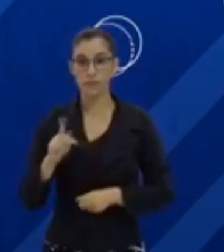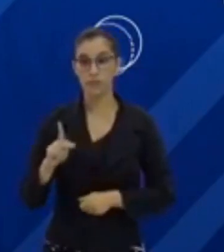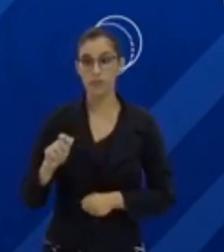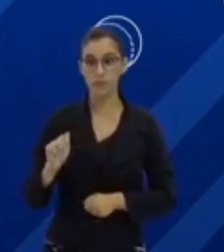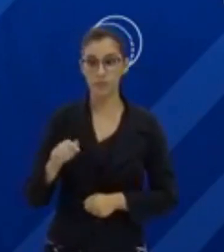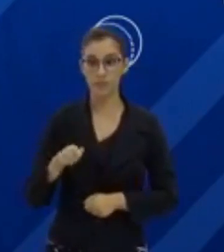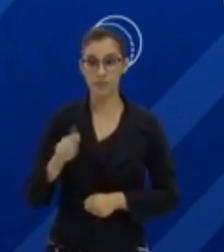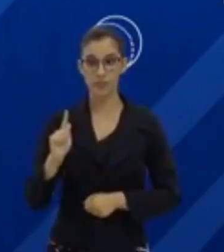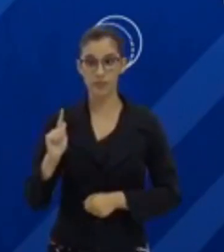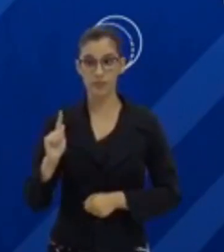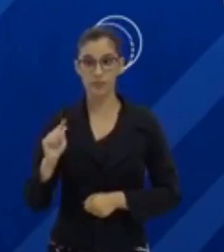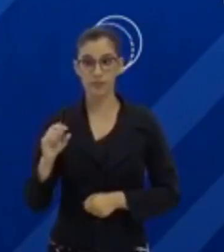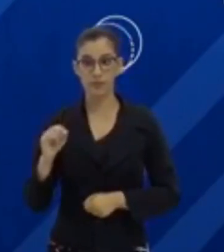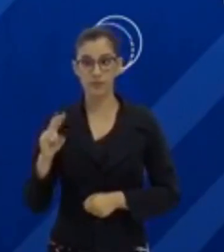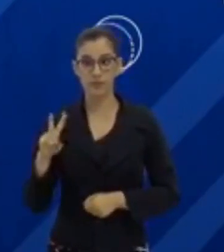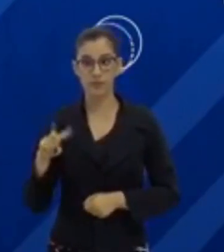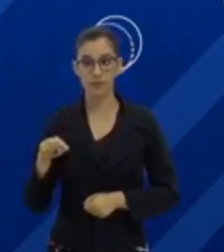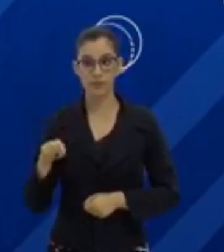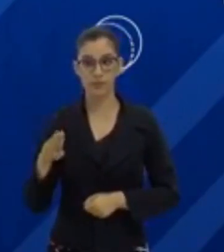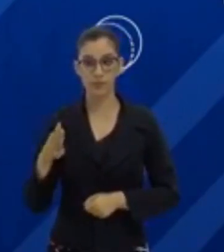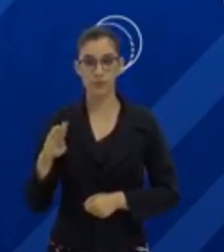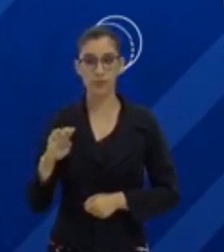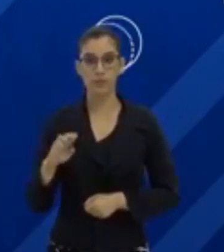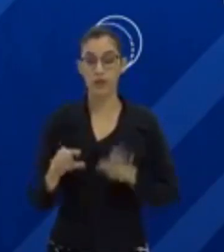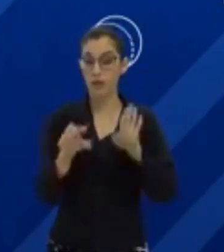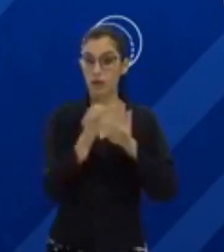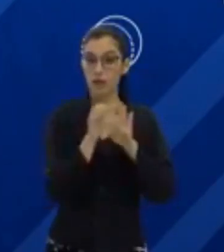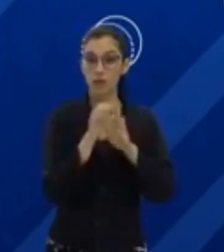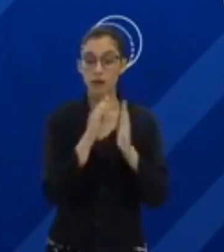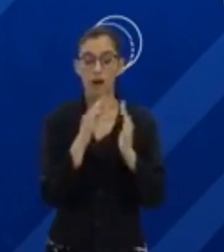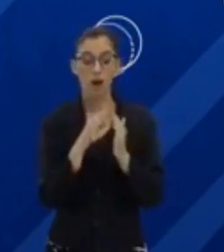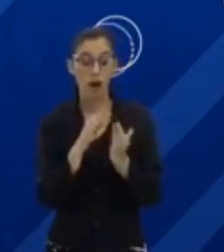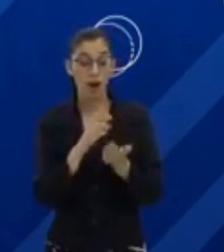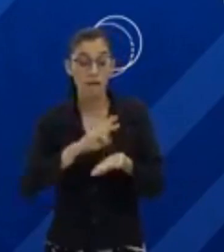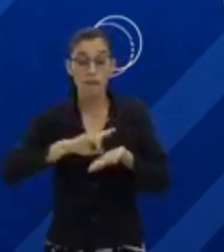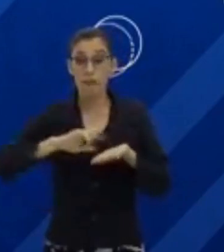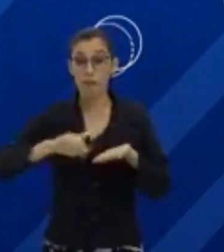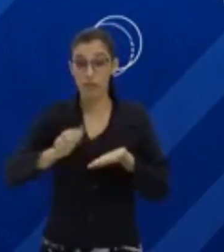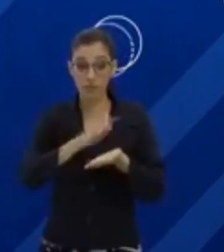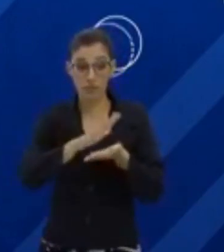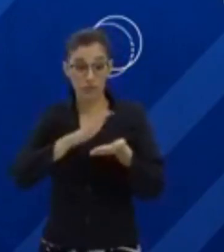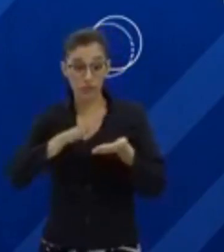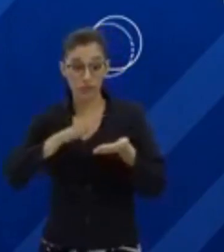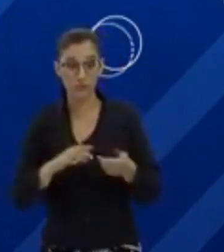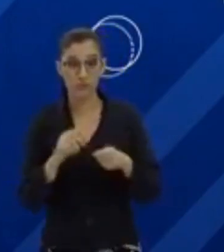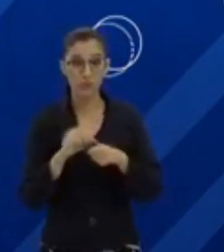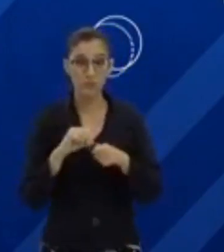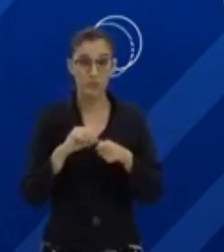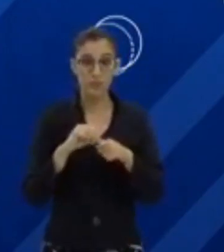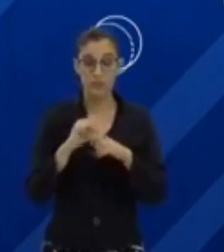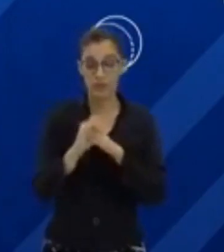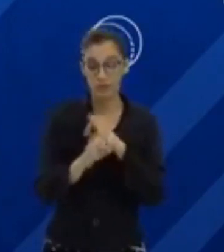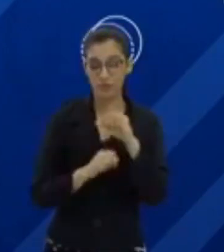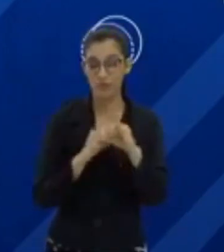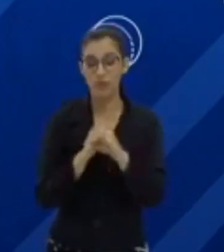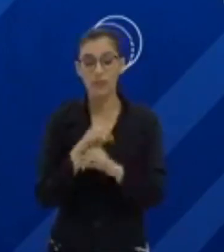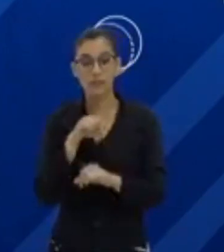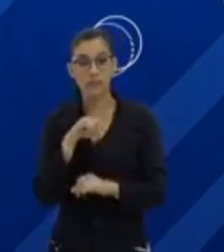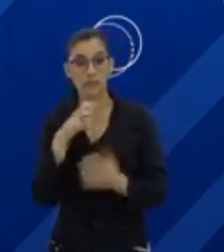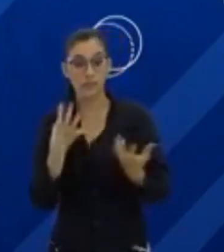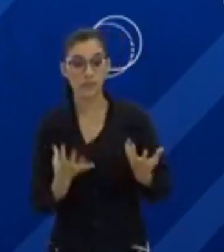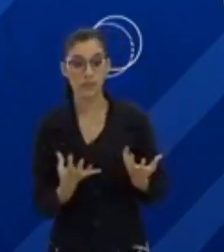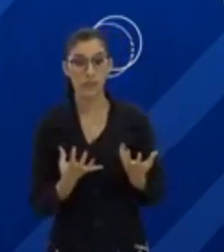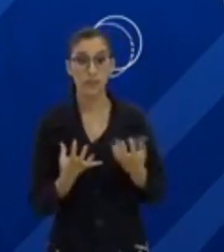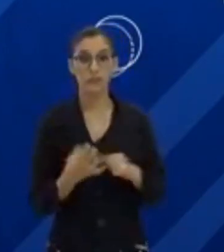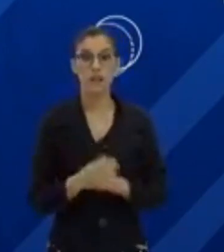.br, lá na aba Para Casa, vários exercícios para você fazer online. Quero te dizer também, se você quiser rever essa ou